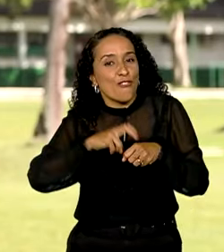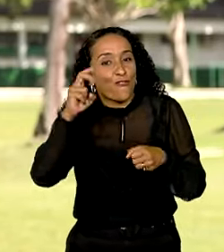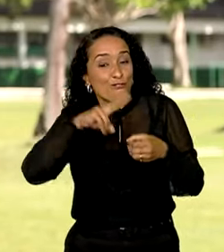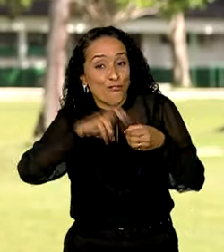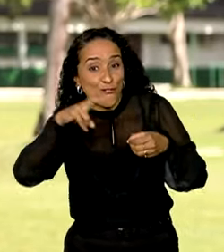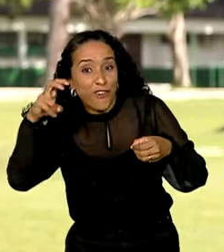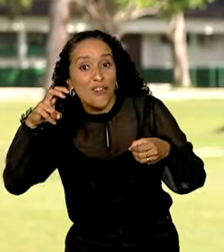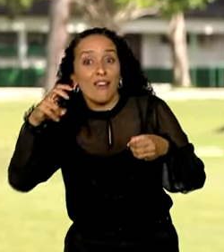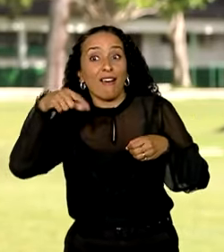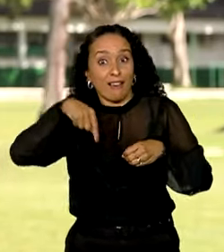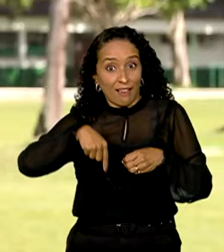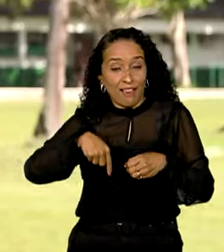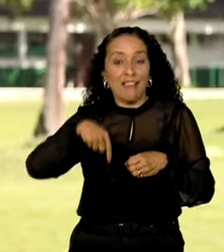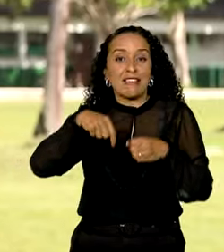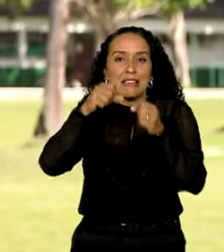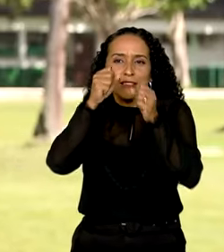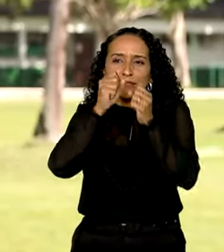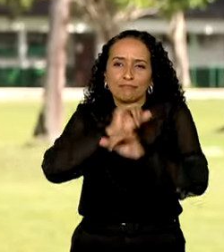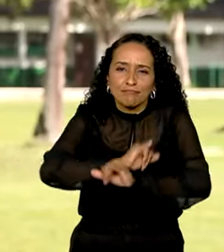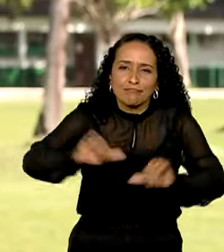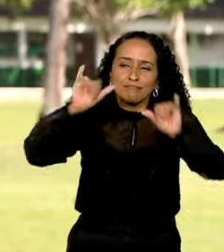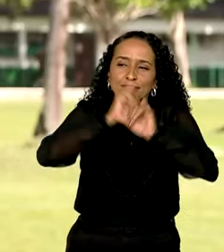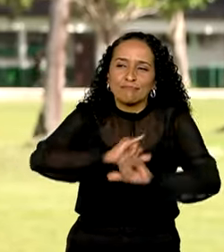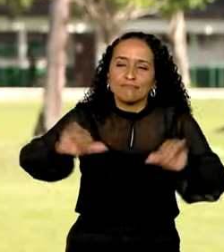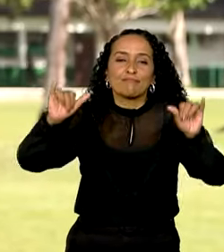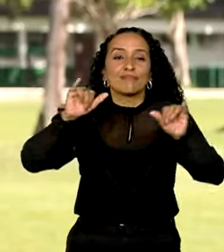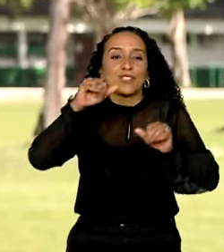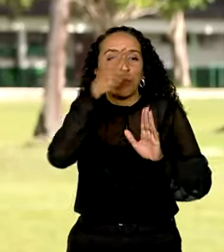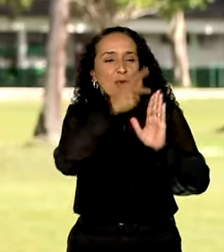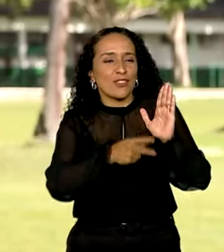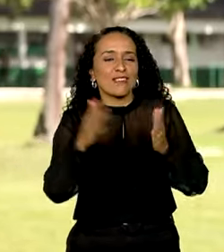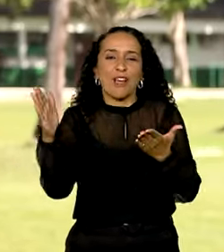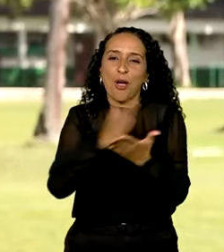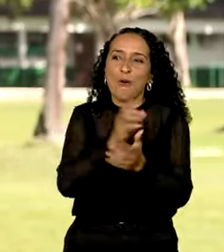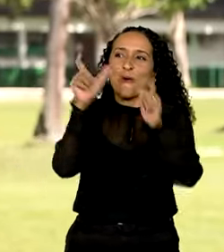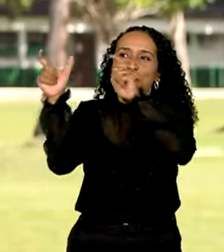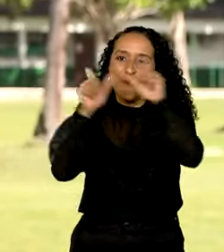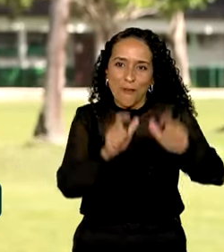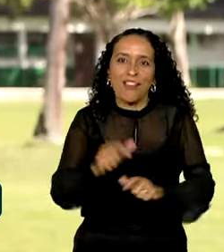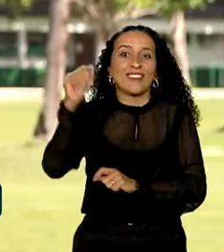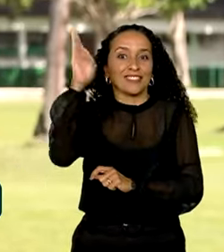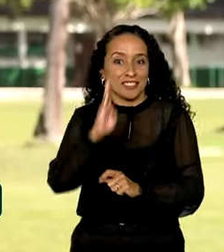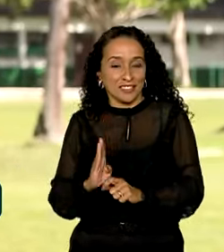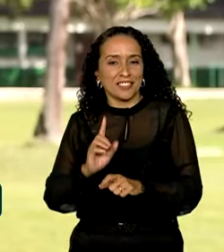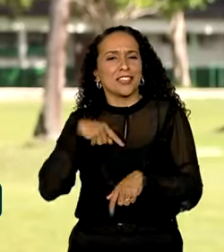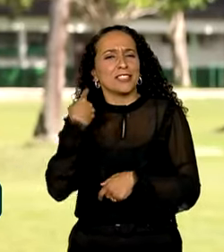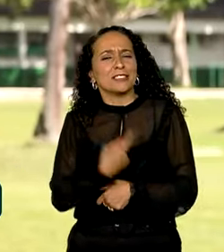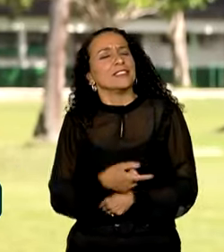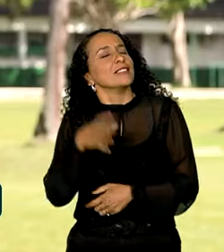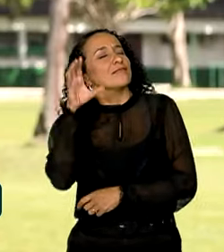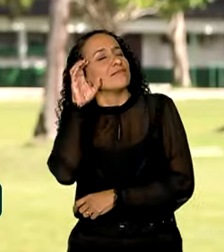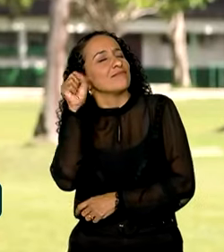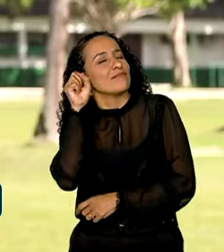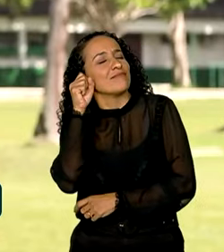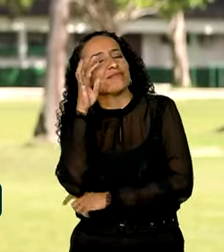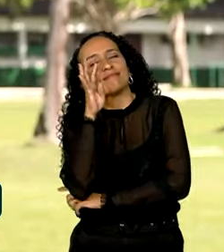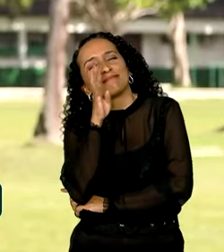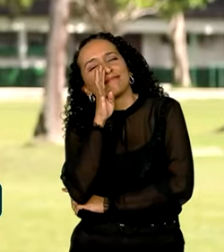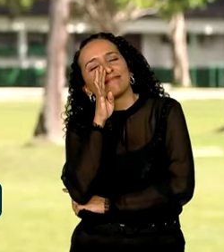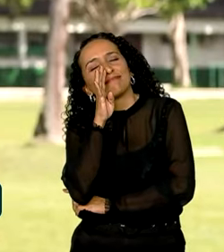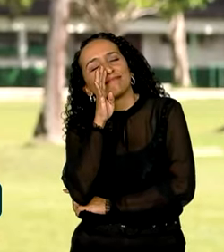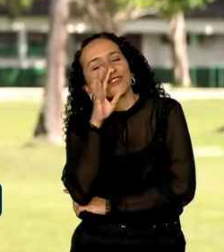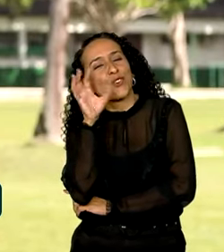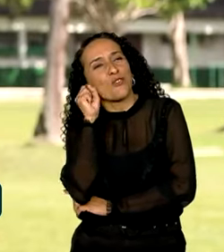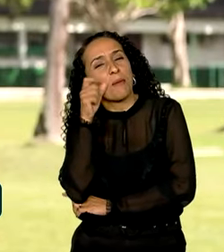E a voz do Brasil dava as notícias do Projeto Rondon em alguma região do Brasil. E a gente ficava escutando, deitados.